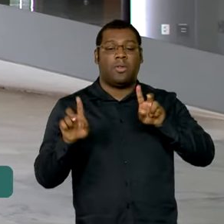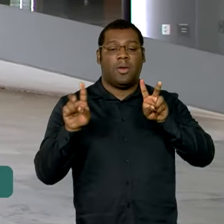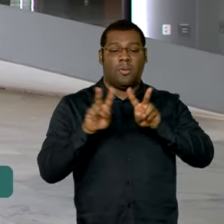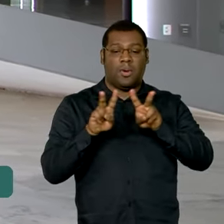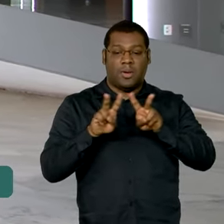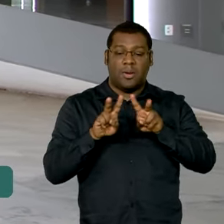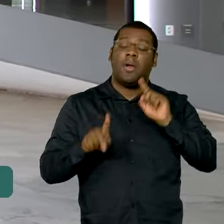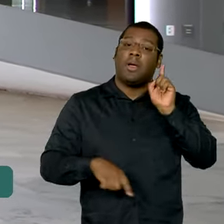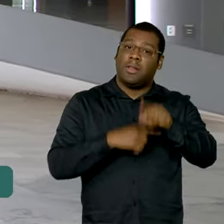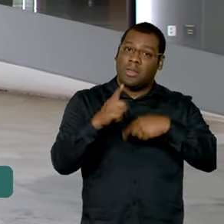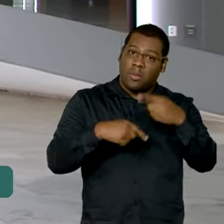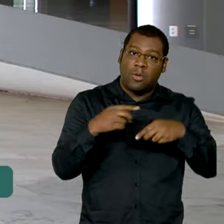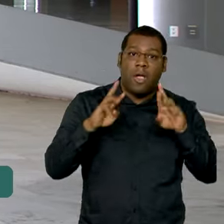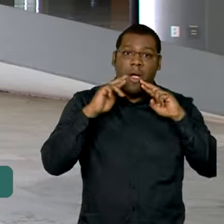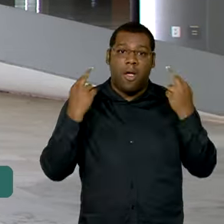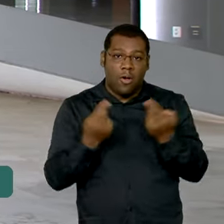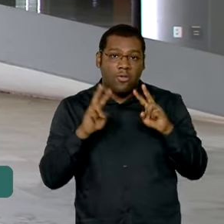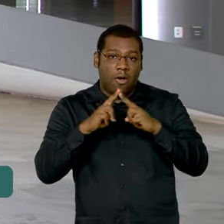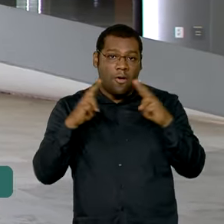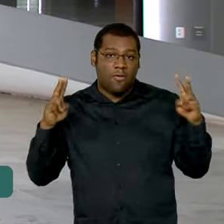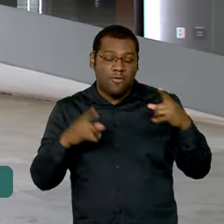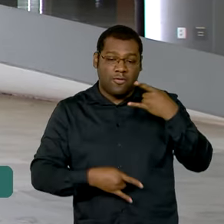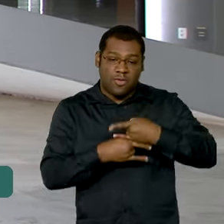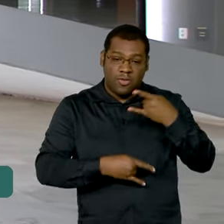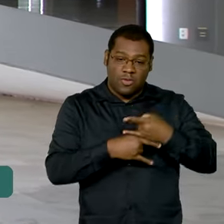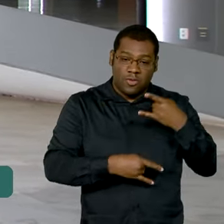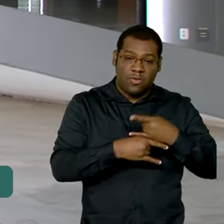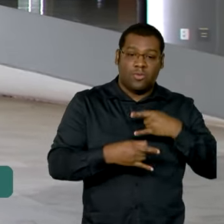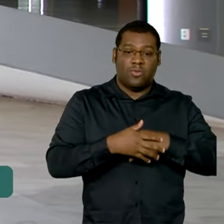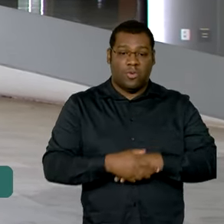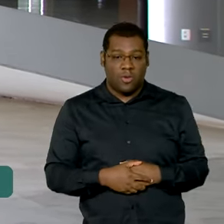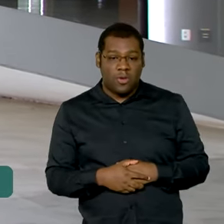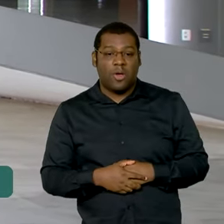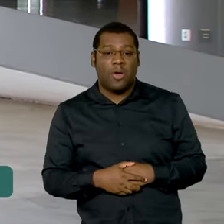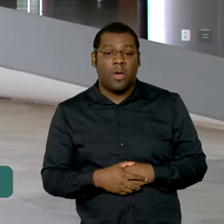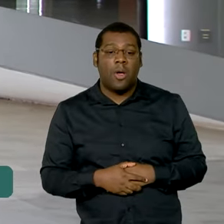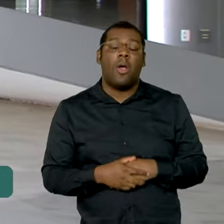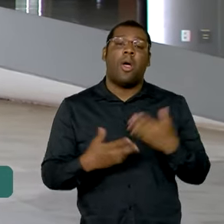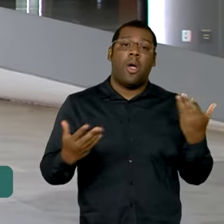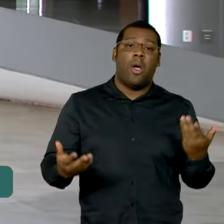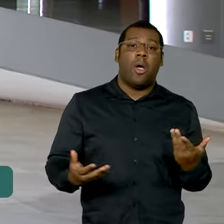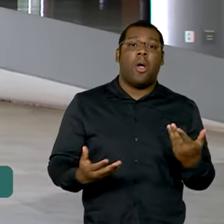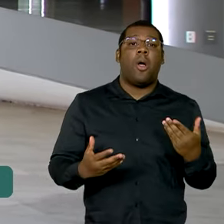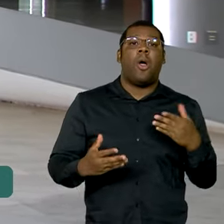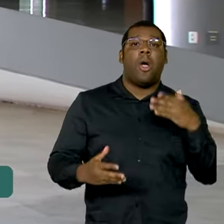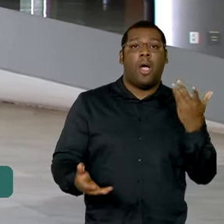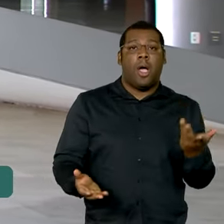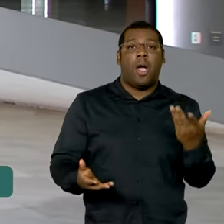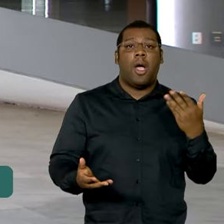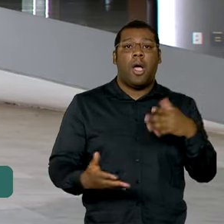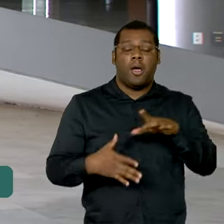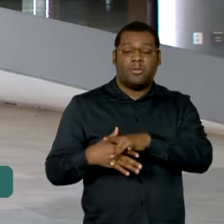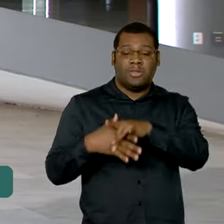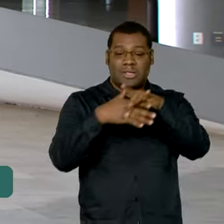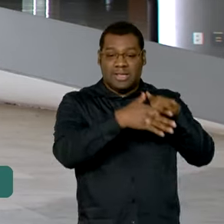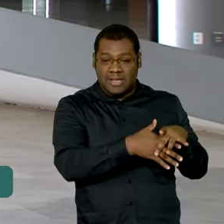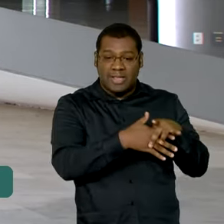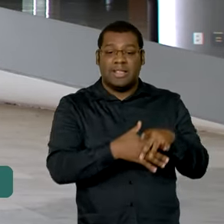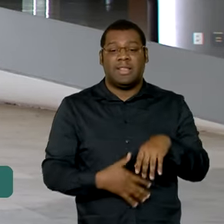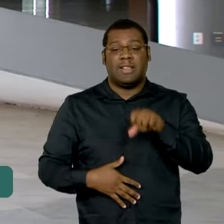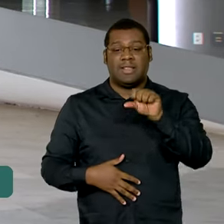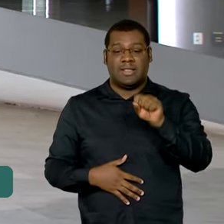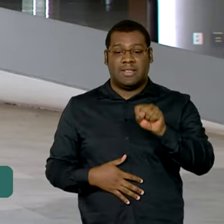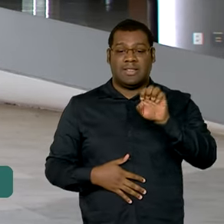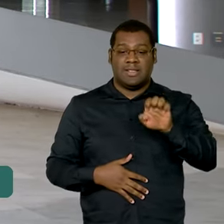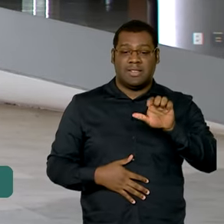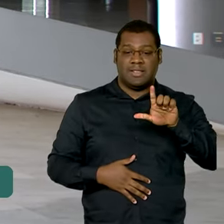que vai ser um encontro entre os chefes de Estado e de governo da comunidade de Estados latino-americanos e caribenhos,